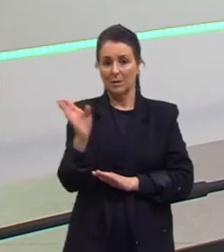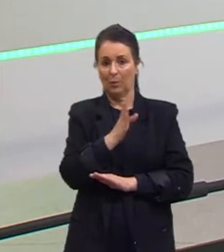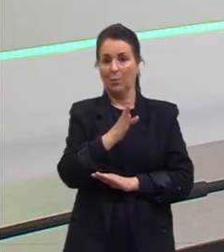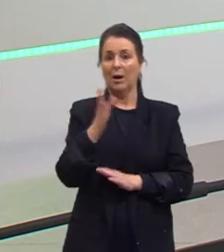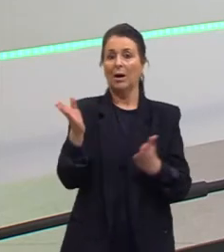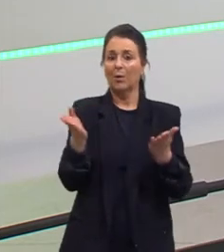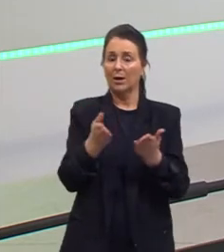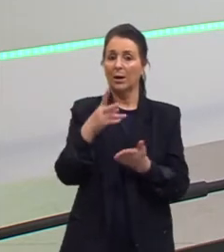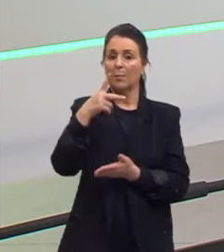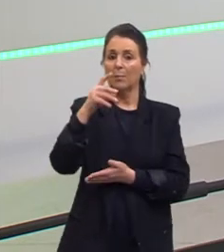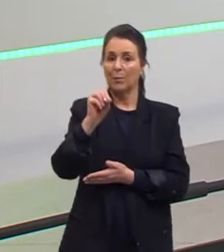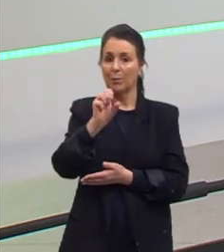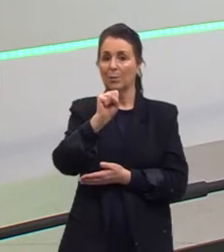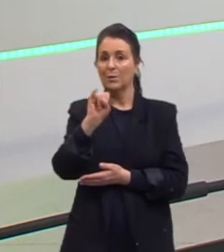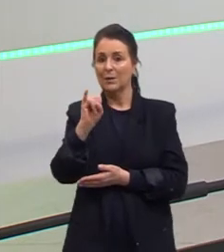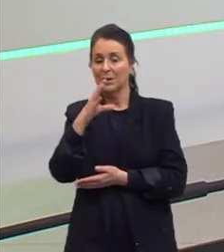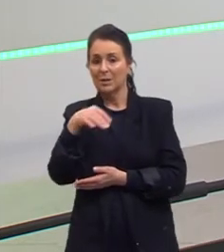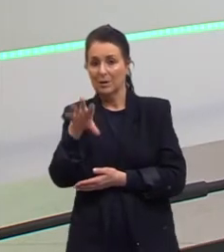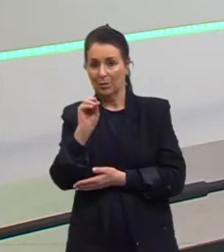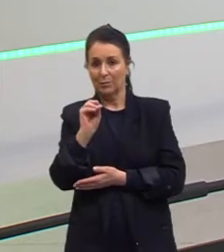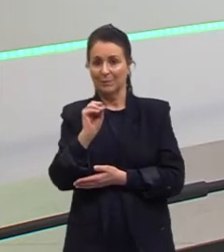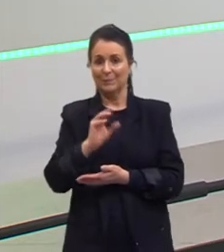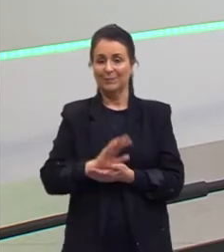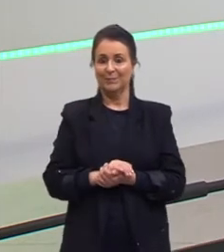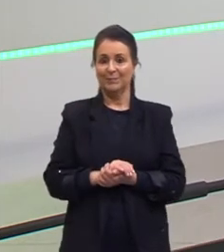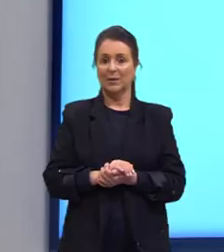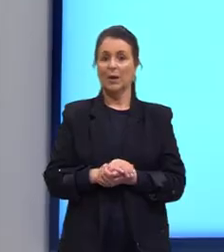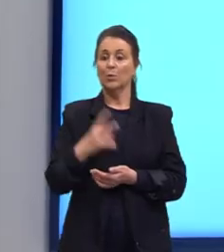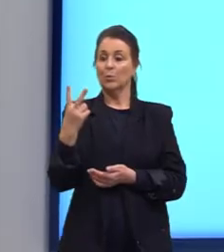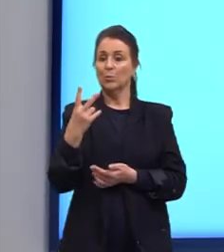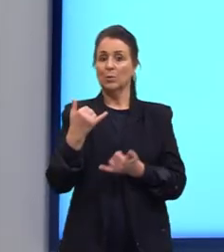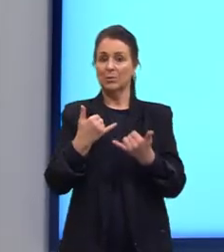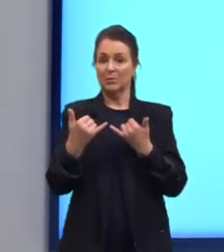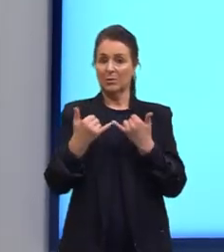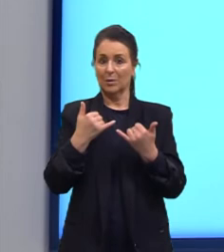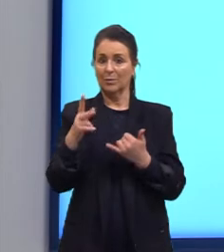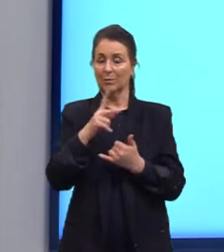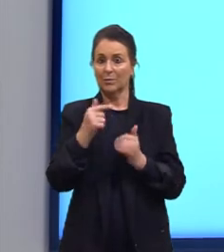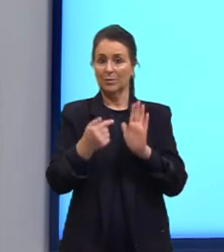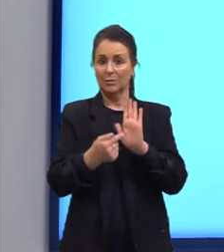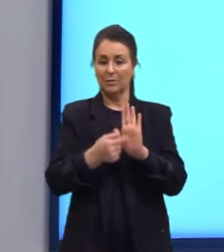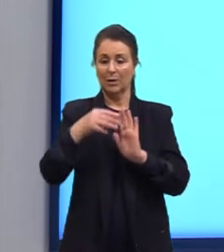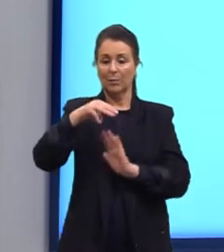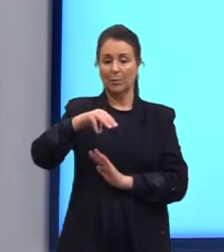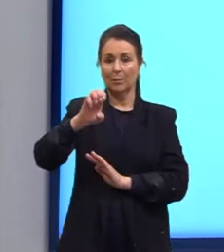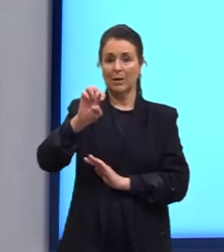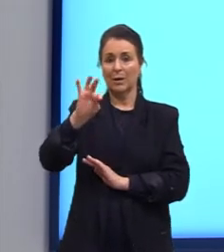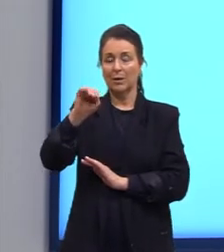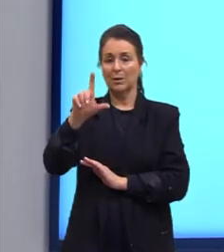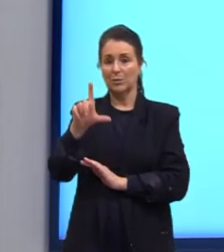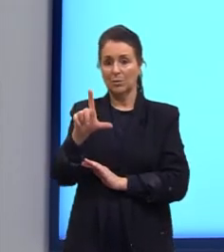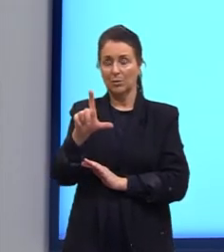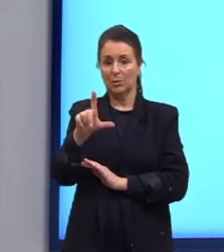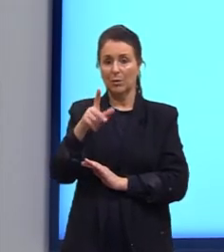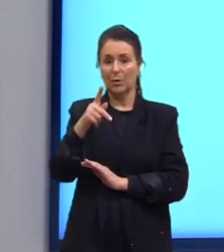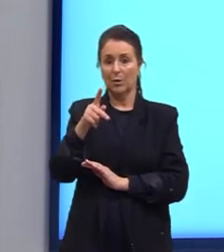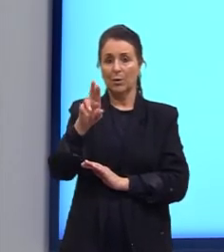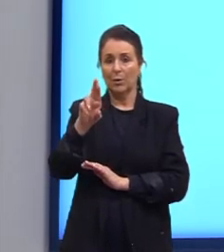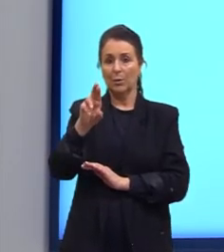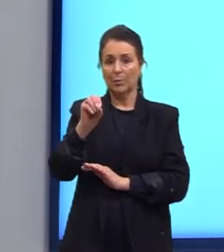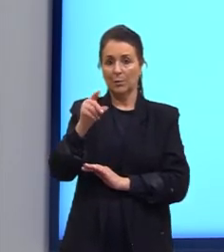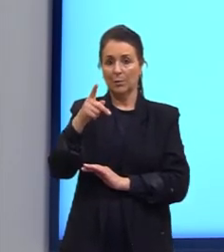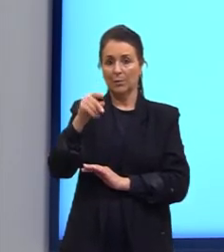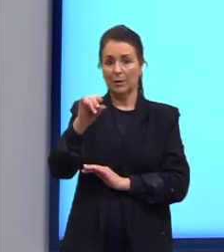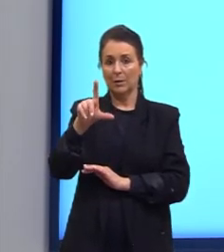importante, é só quando ele se mantém heteroátomo. Nos dois exemplos aqui eu tenho, um metilpropilamina,